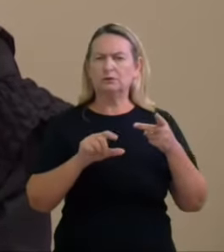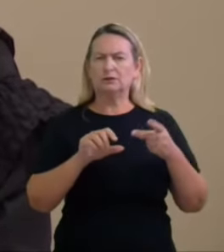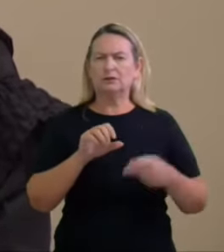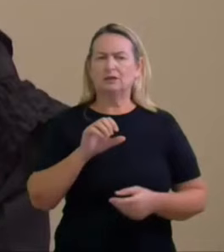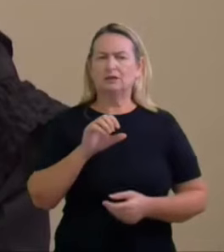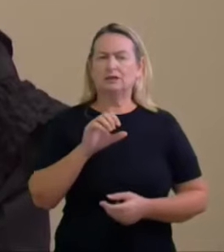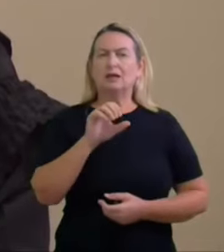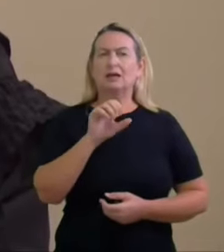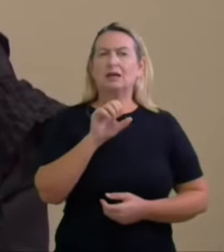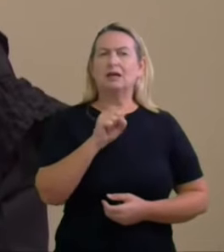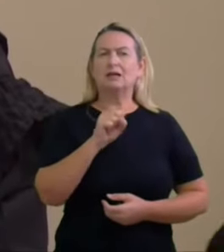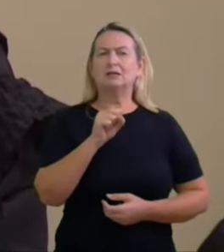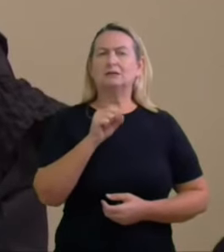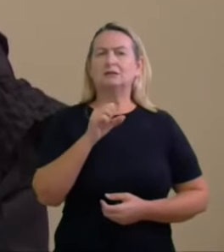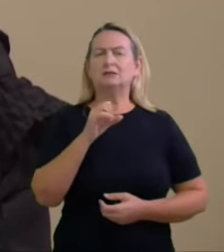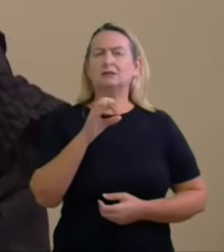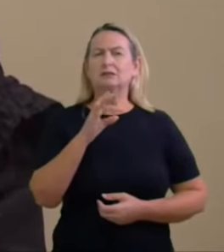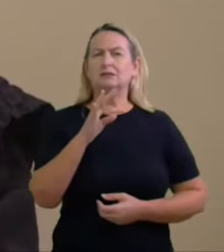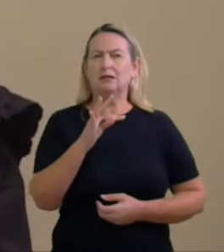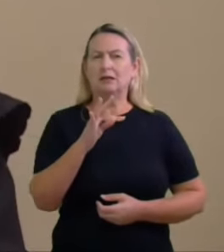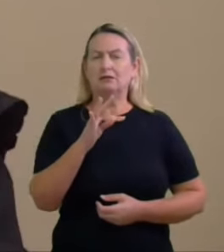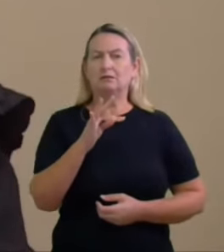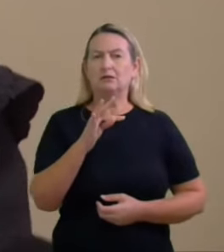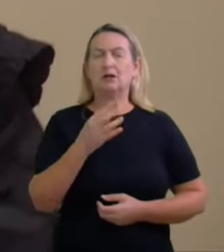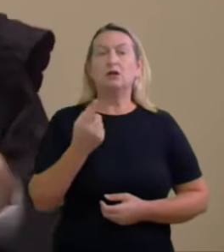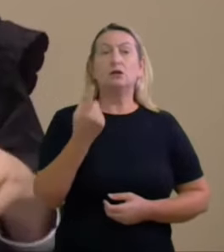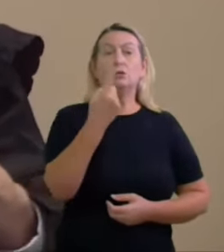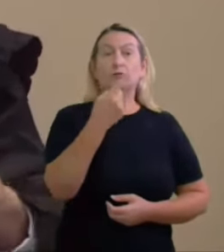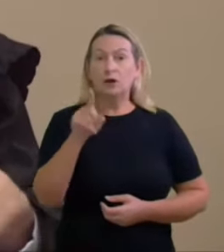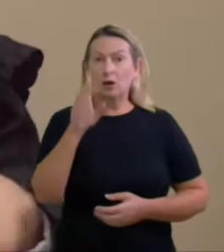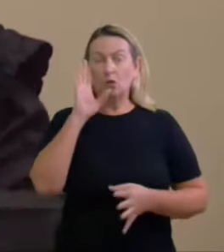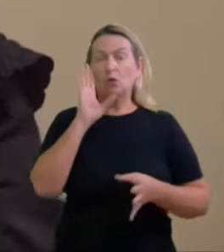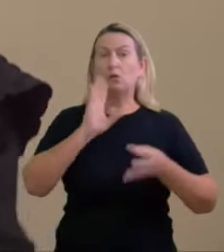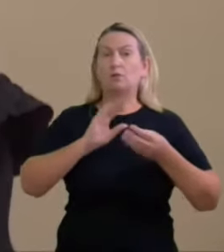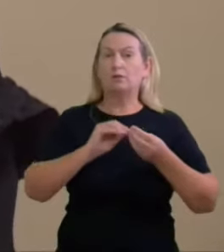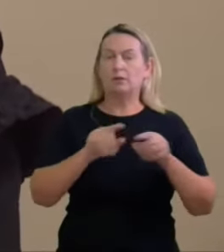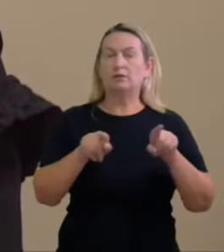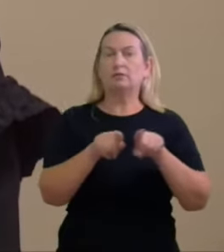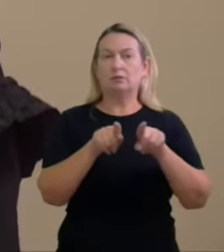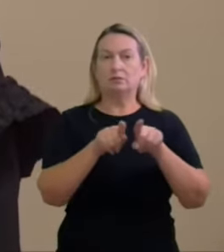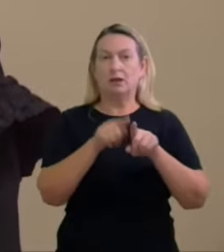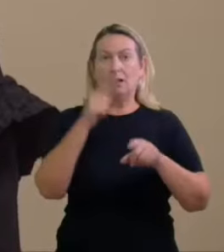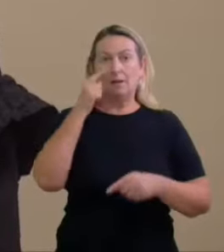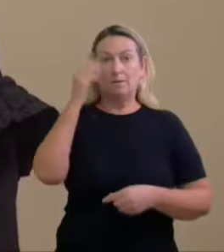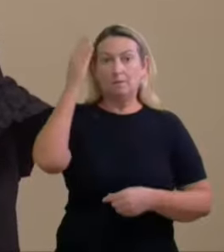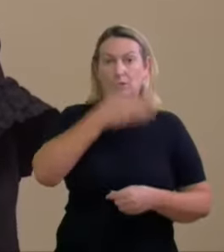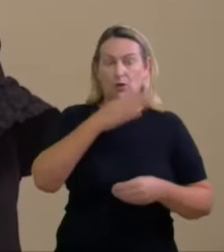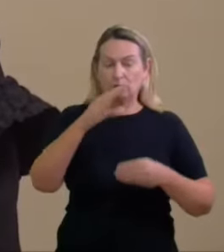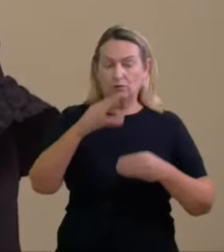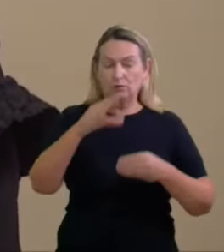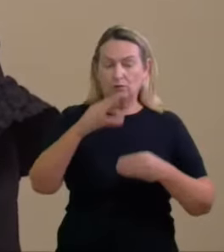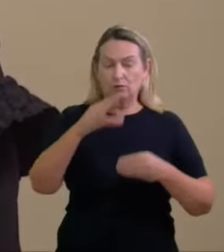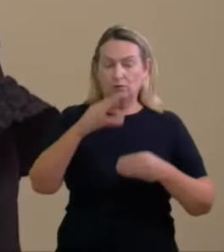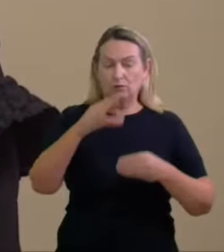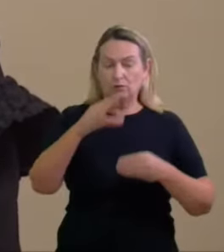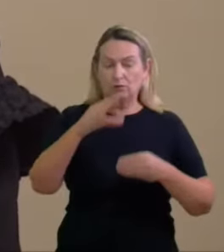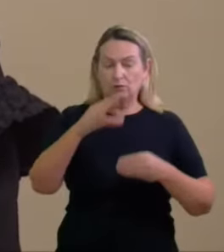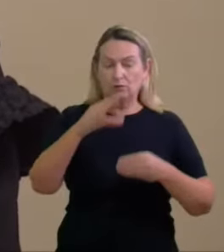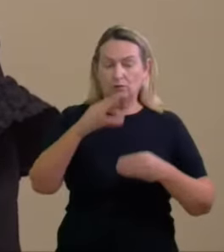ao final também eu entendo aqui que a prova que foi juntada nos autos foi muito frágil